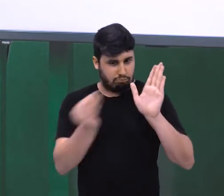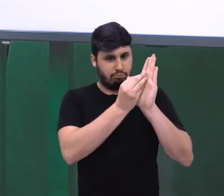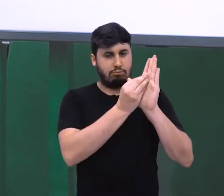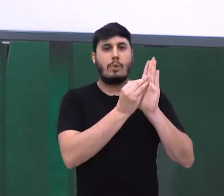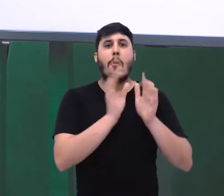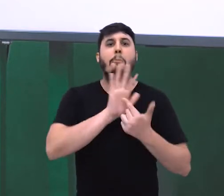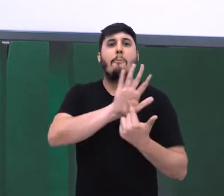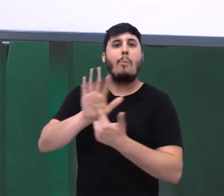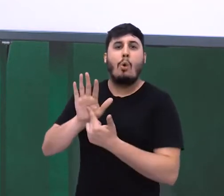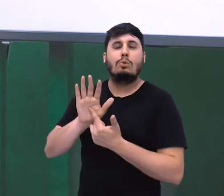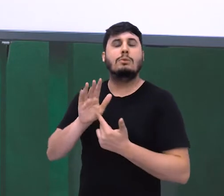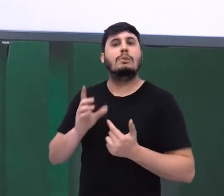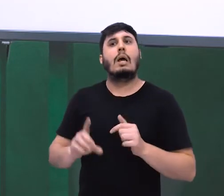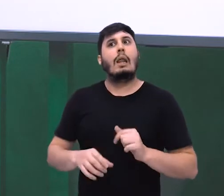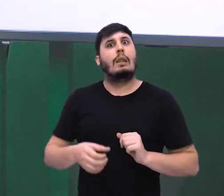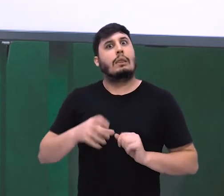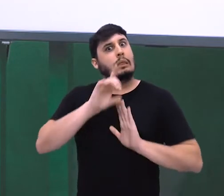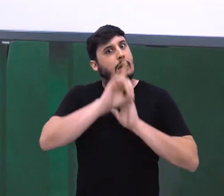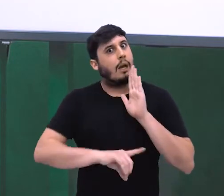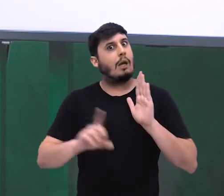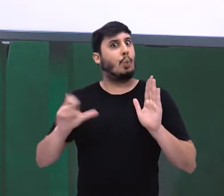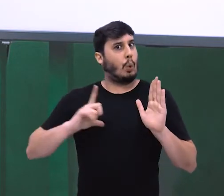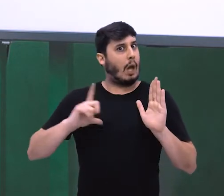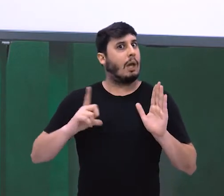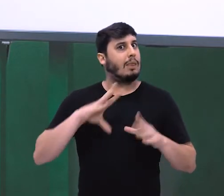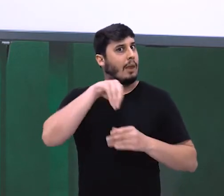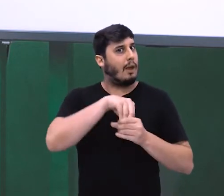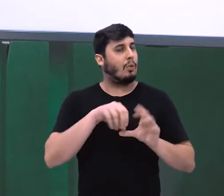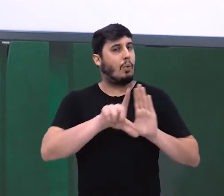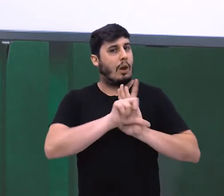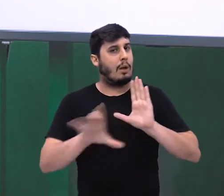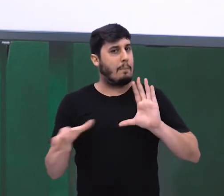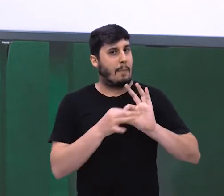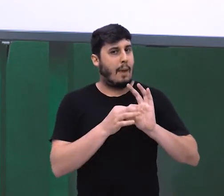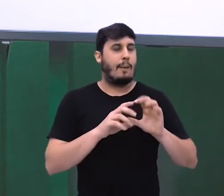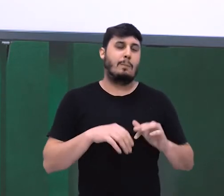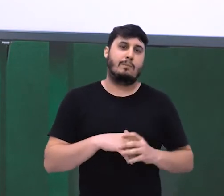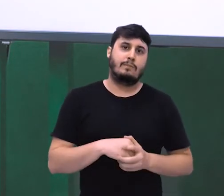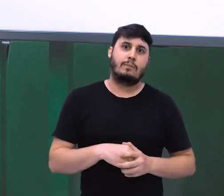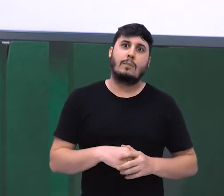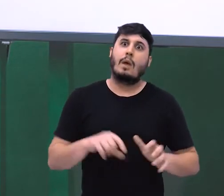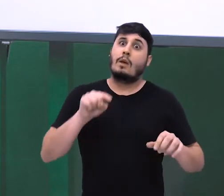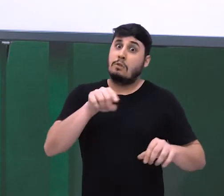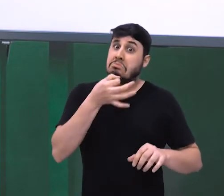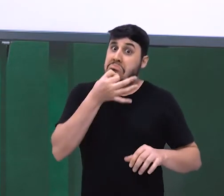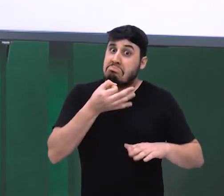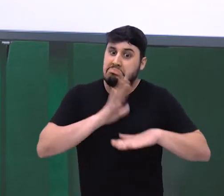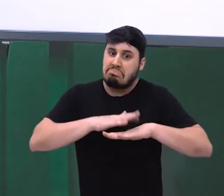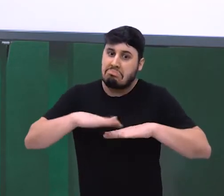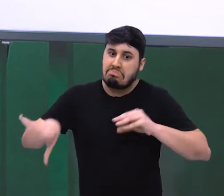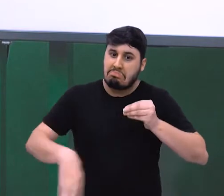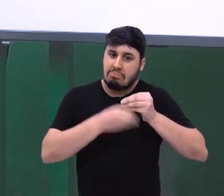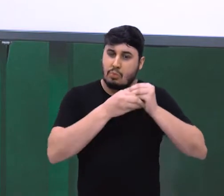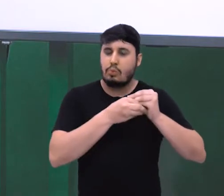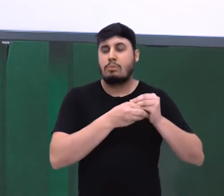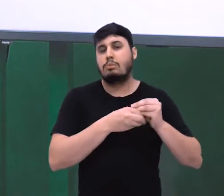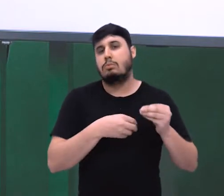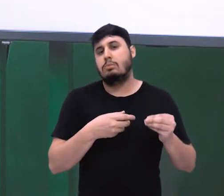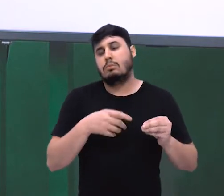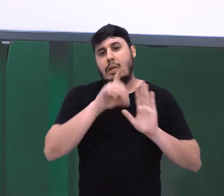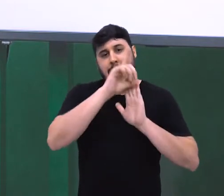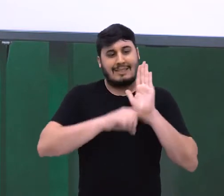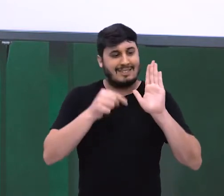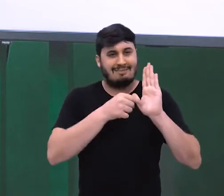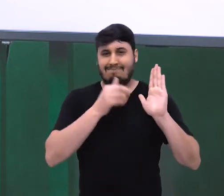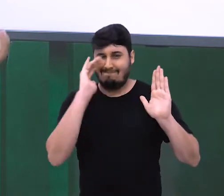direito que existe. Mas aí você quer fazer o contraponto dizendo que aquele direito não é garantido. Então, você começa dizendo